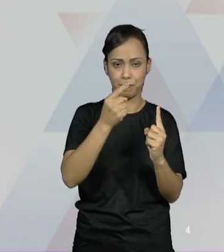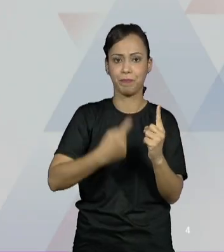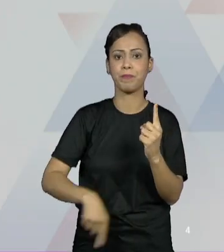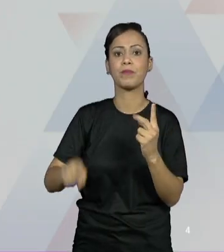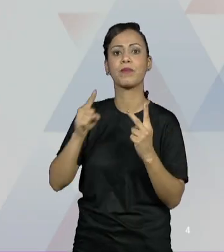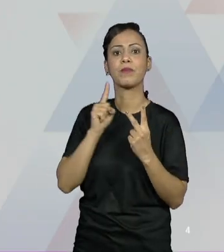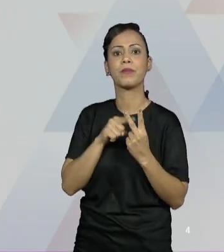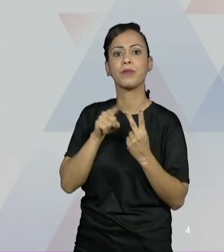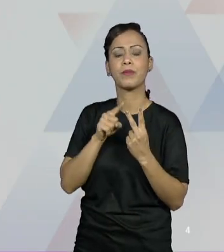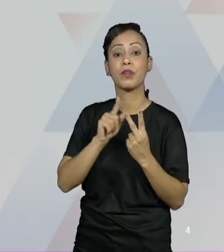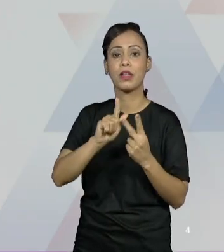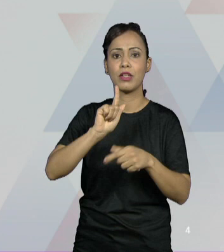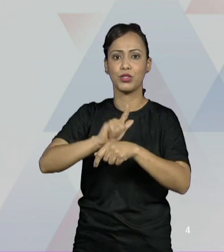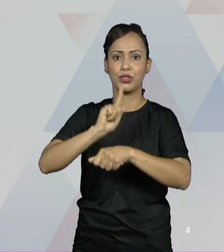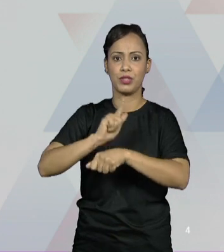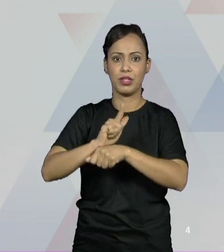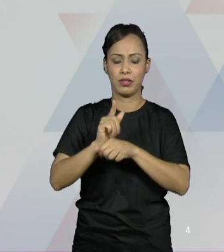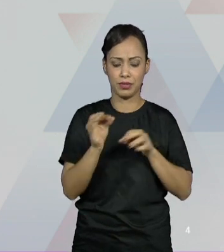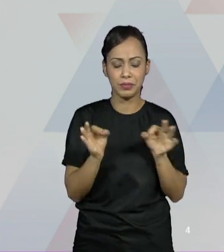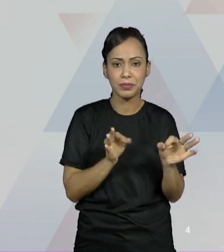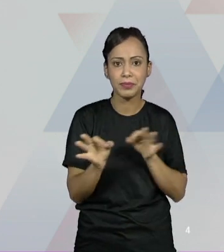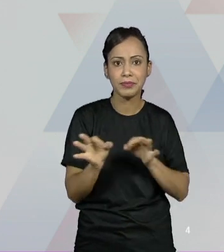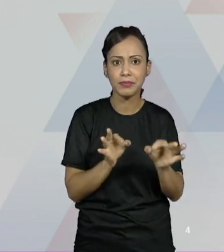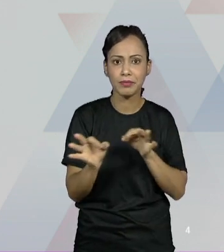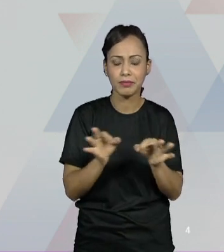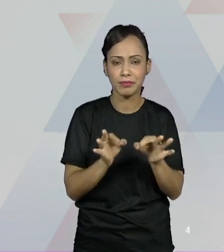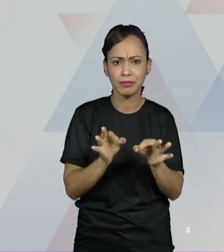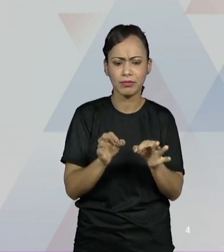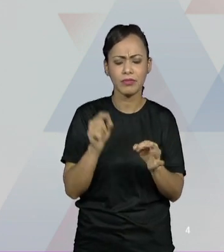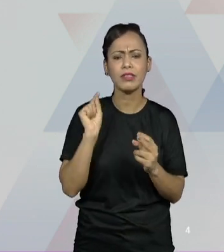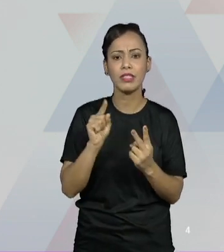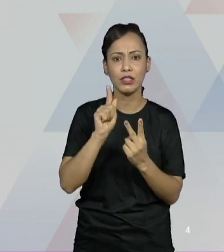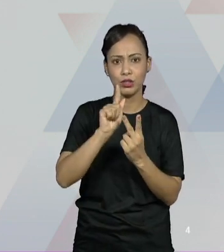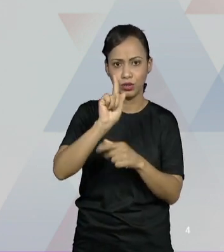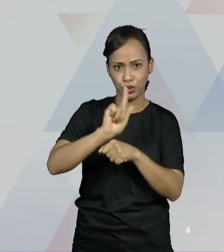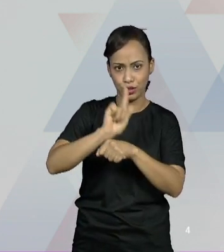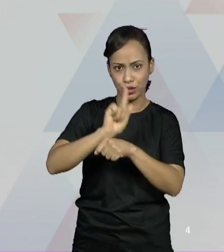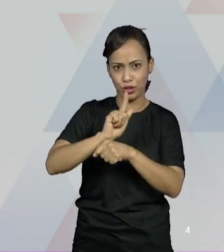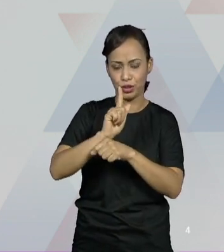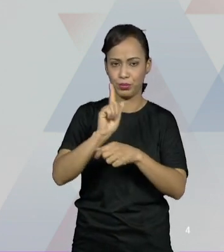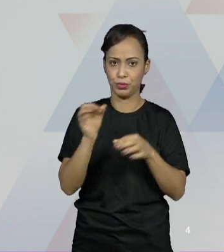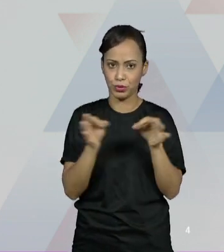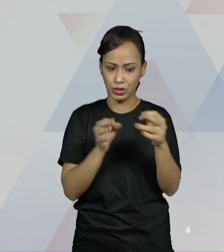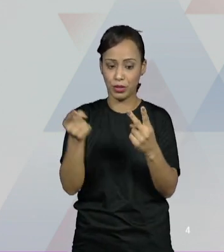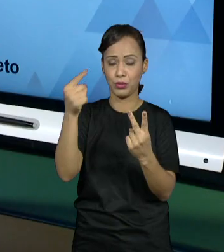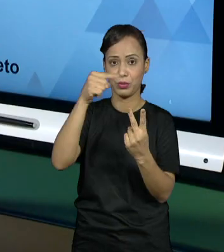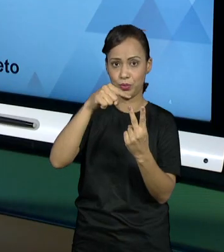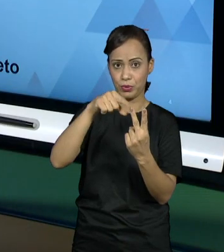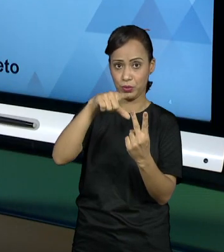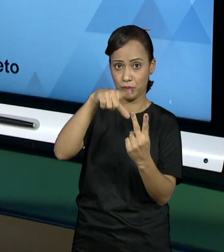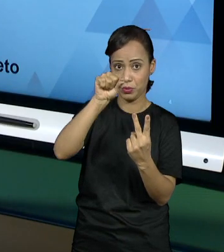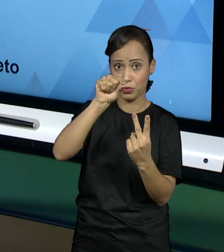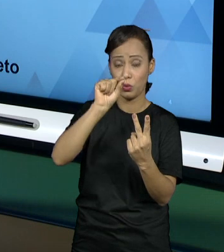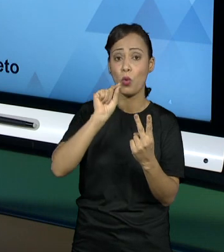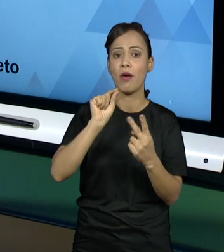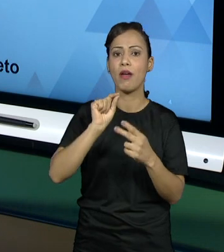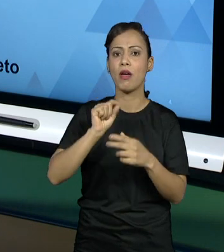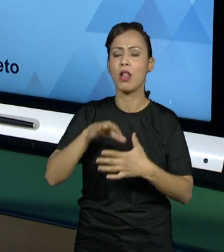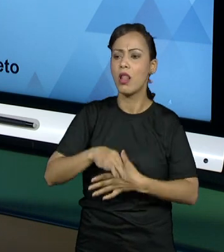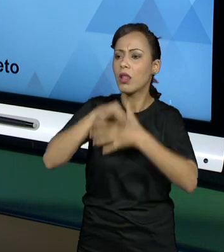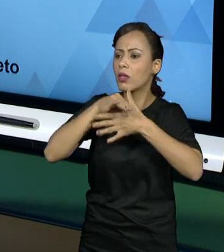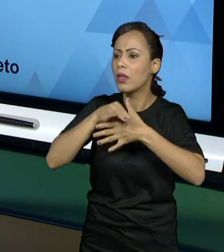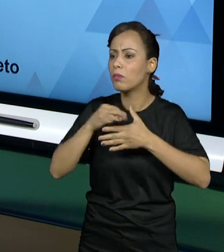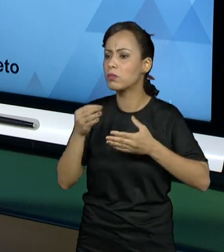papel do gerente de projeto. O gerente de projeto é aquele profissional que vai ser o líder da equipe,